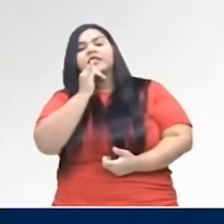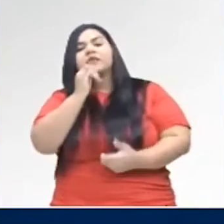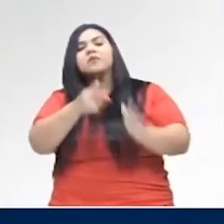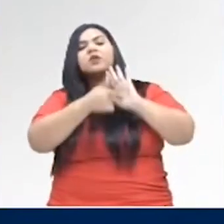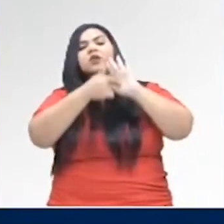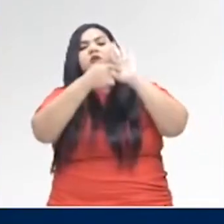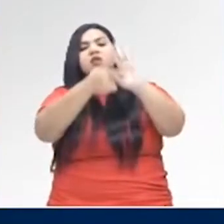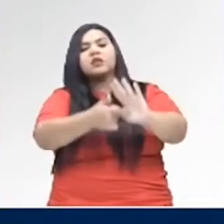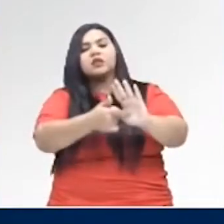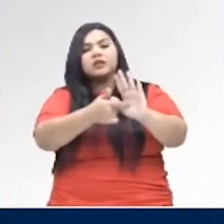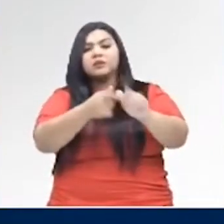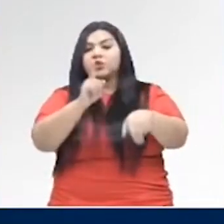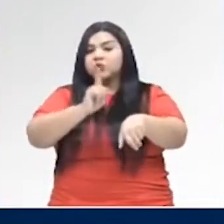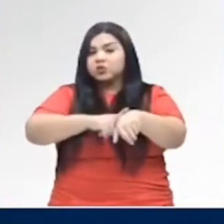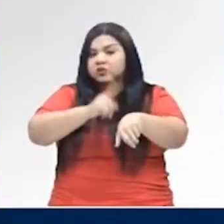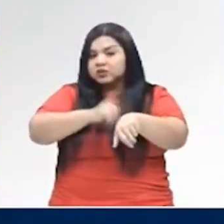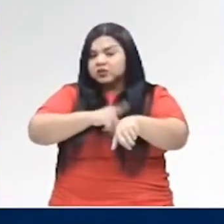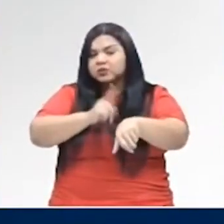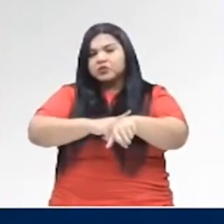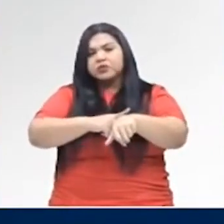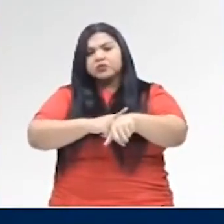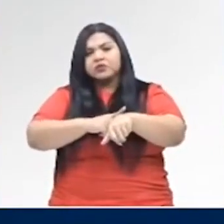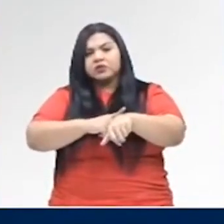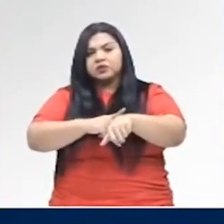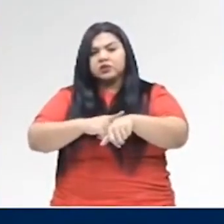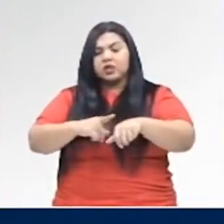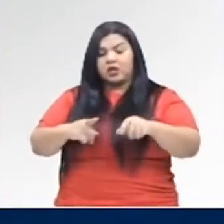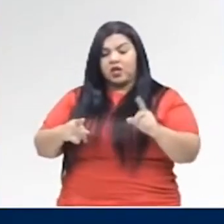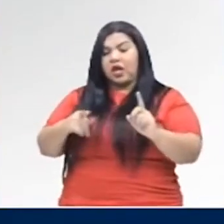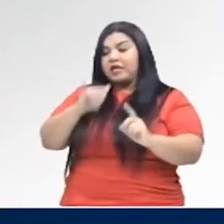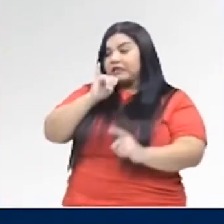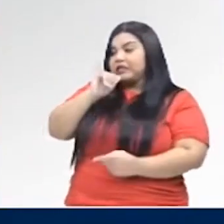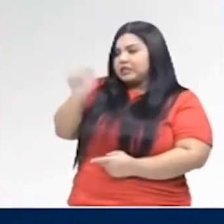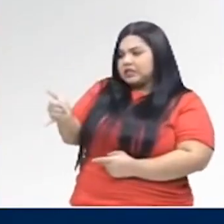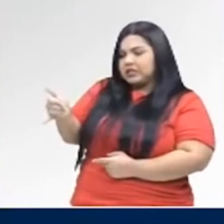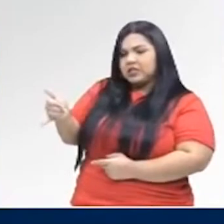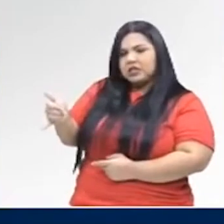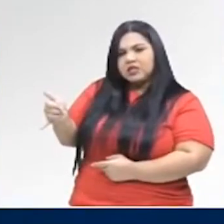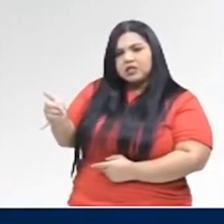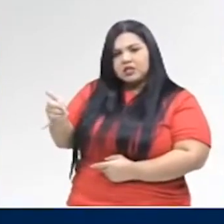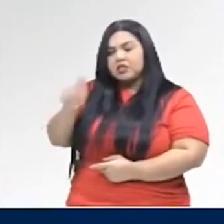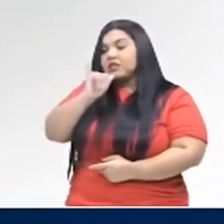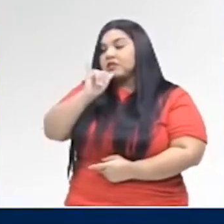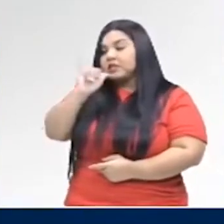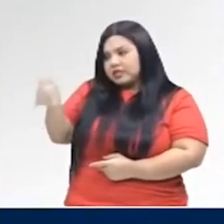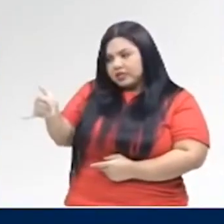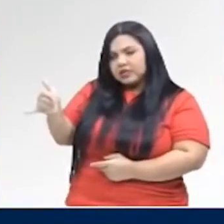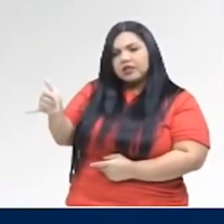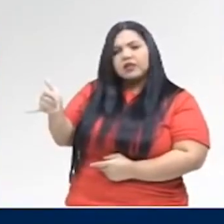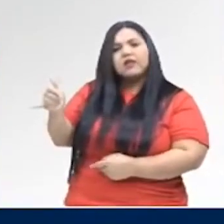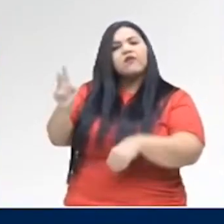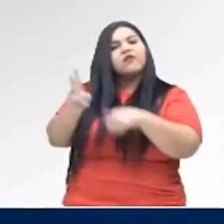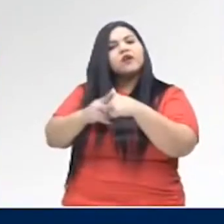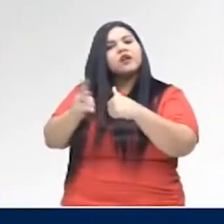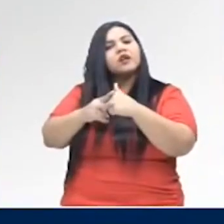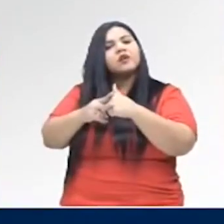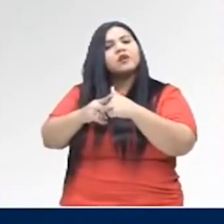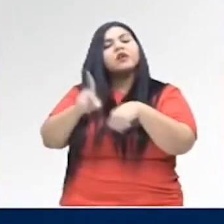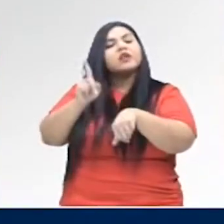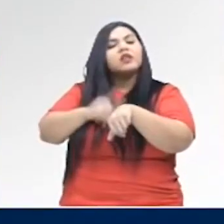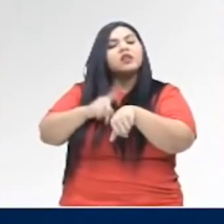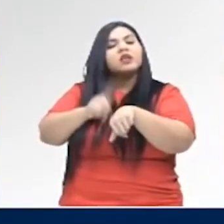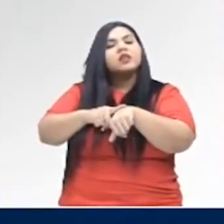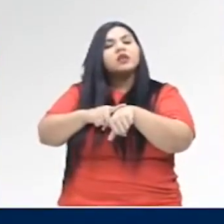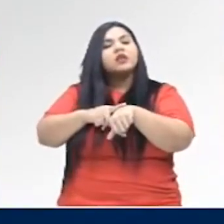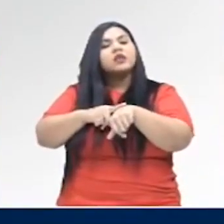você, em relação ao tempo. Disse. O verbo dizer aí, disse, em relação ao tempo, está